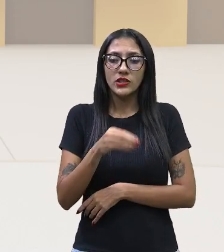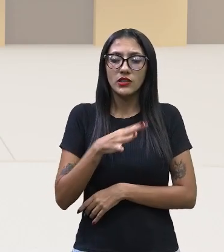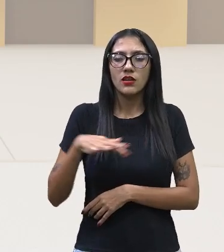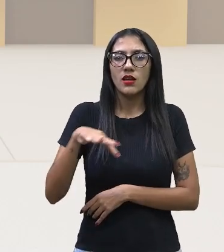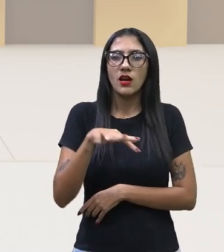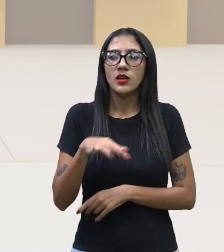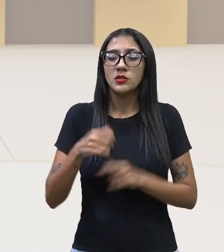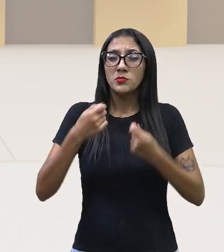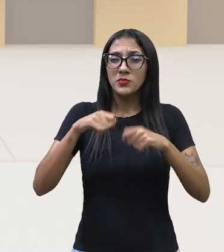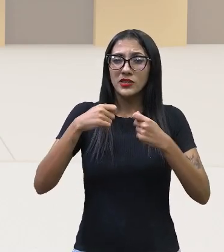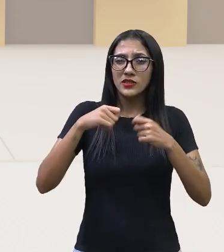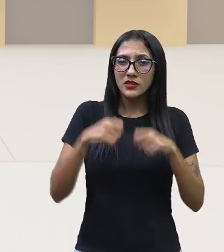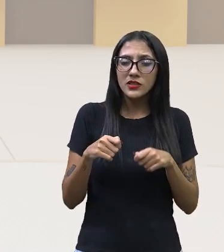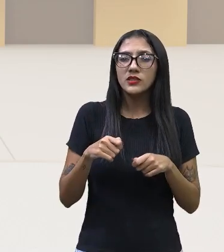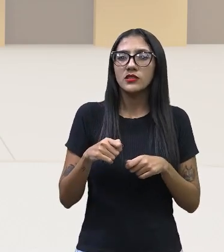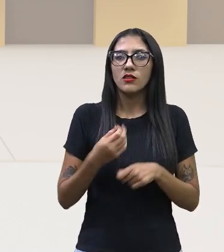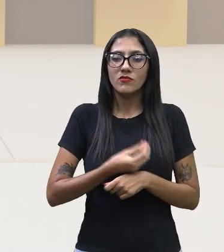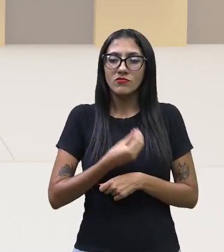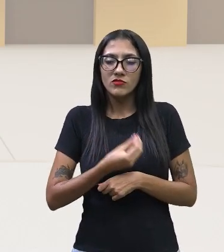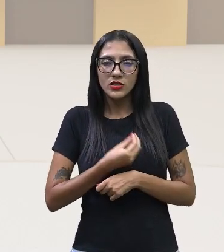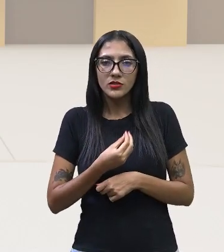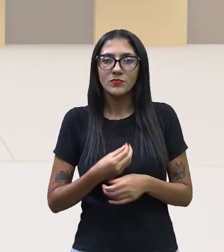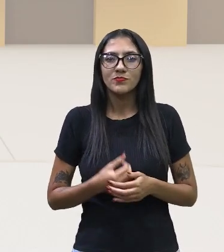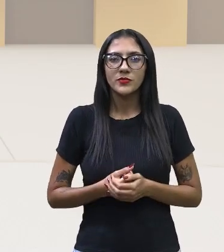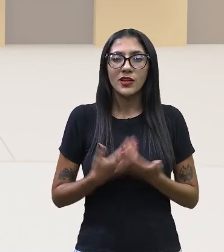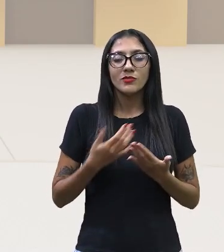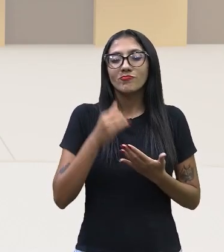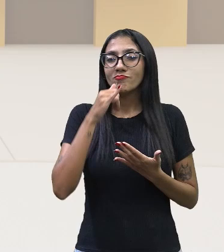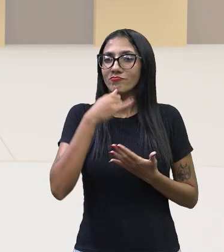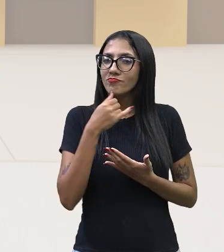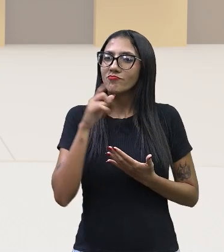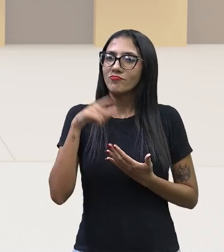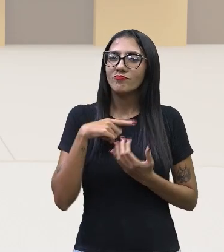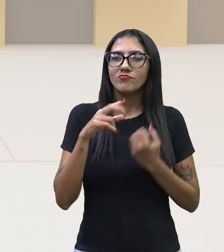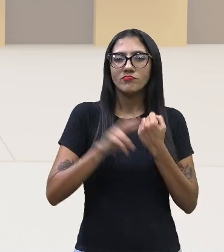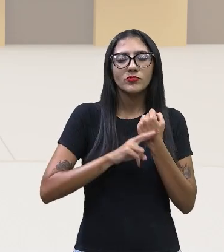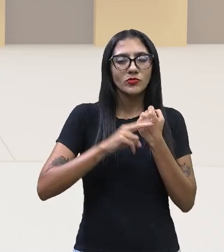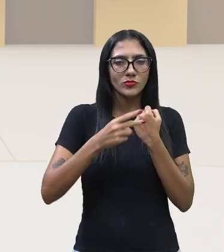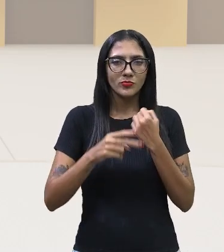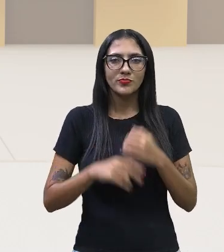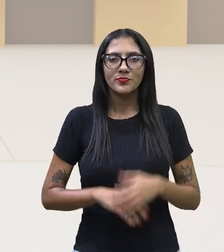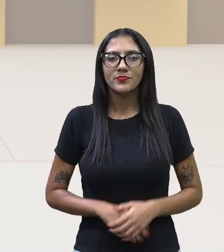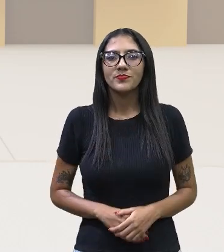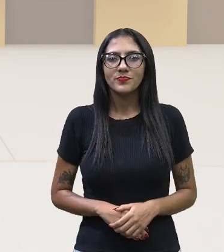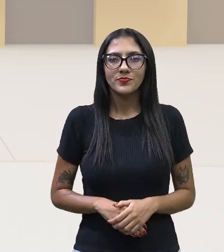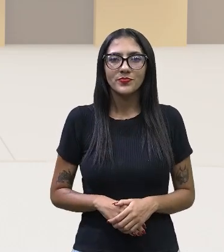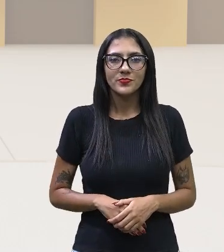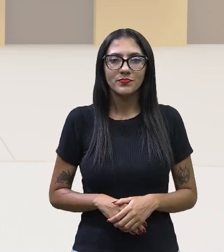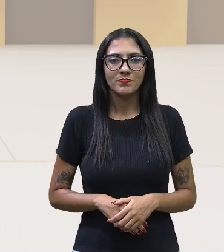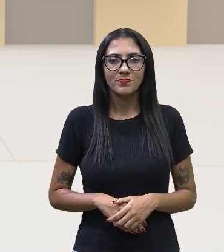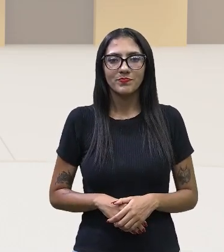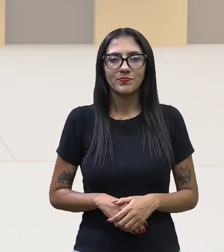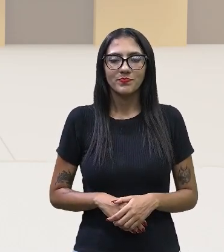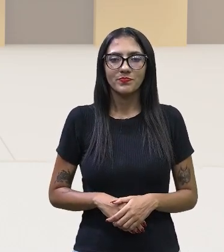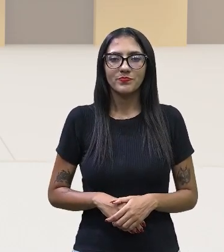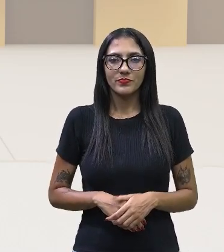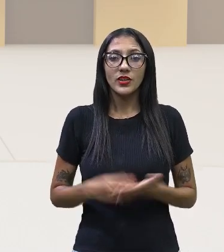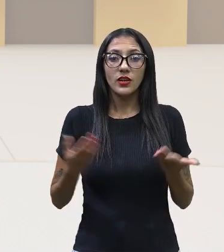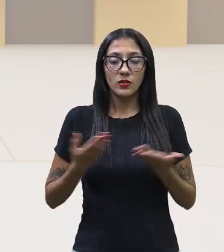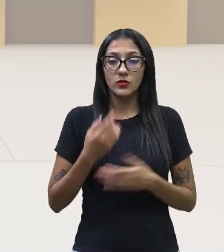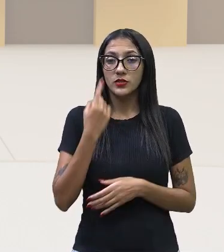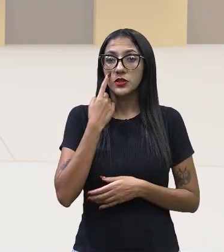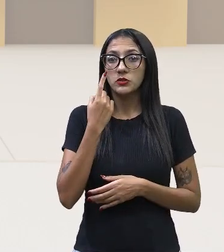infelizmente sofrem as consequências do desmatamento, professora. E a gente vai verificar quais são então essas